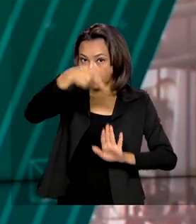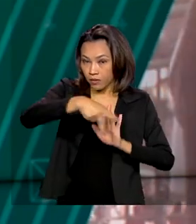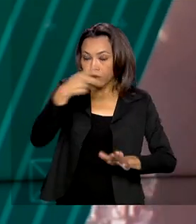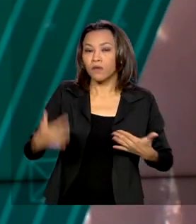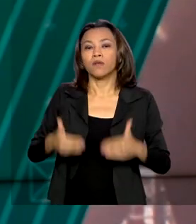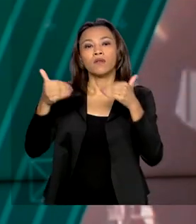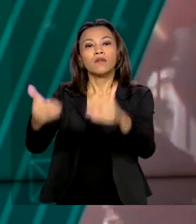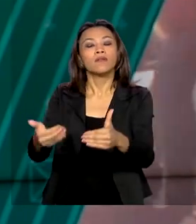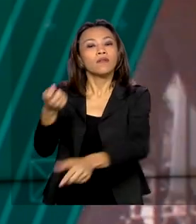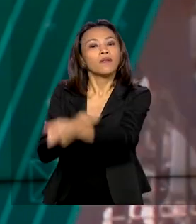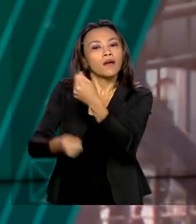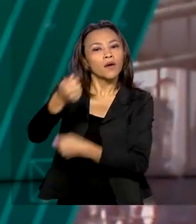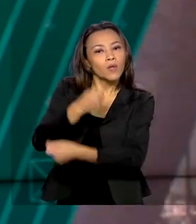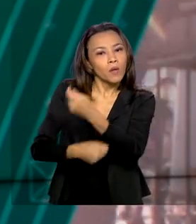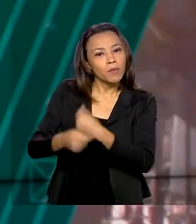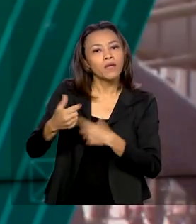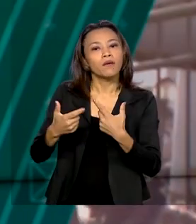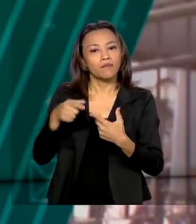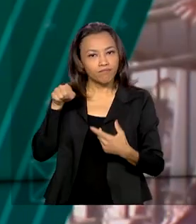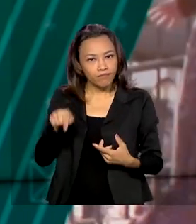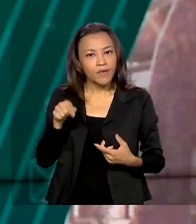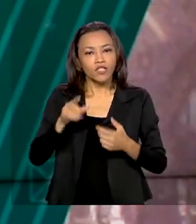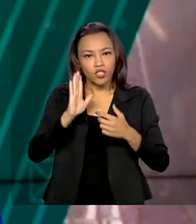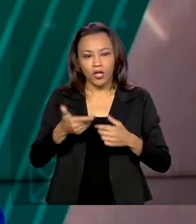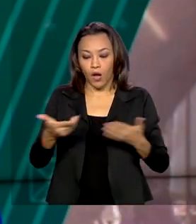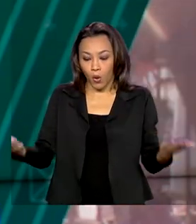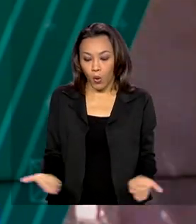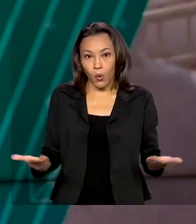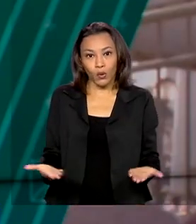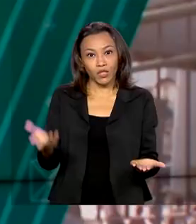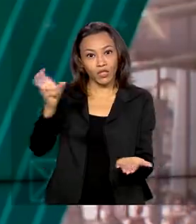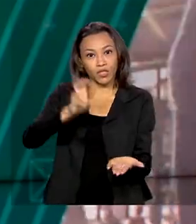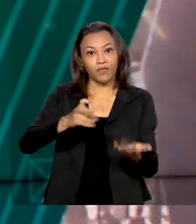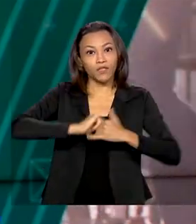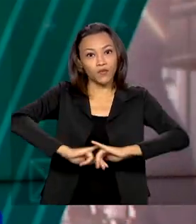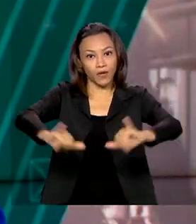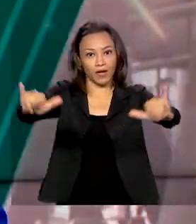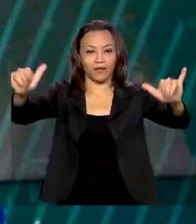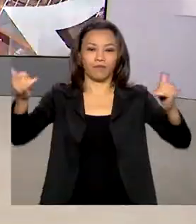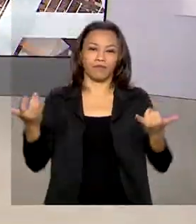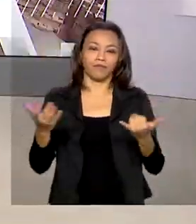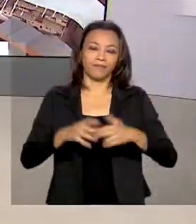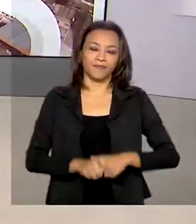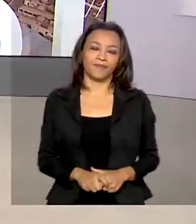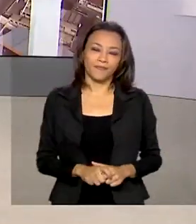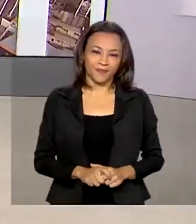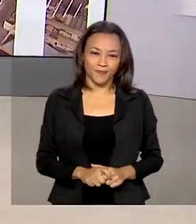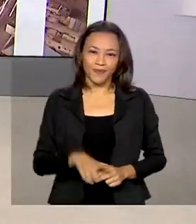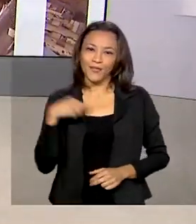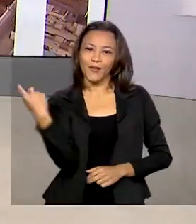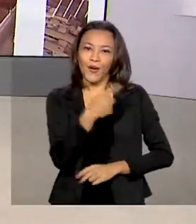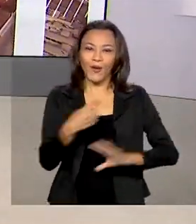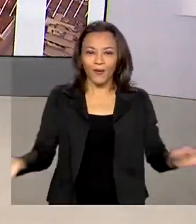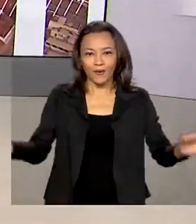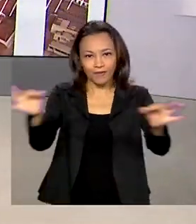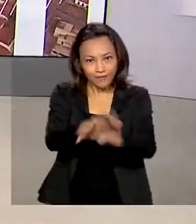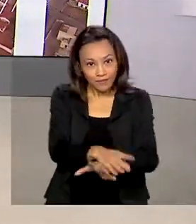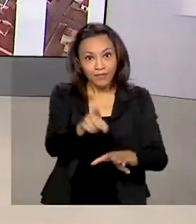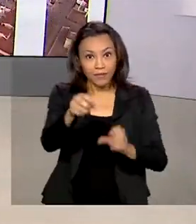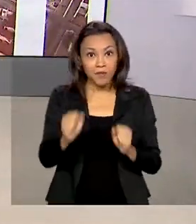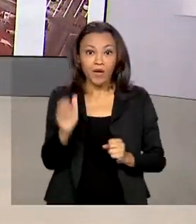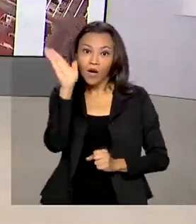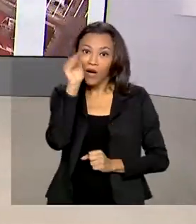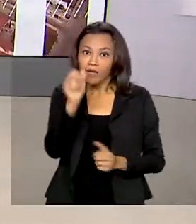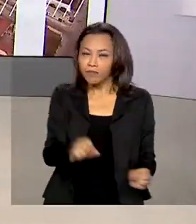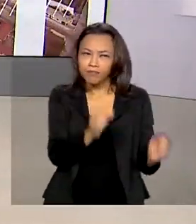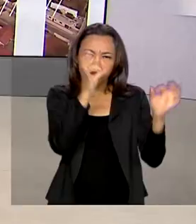Economia oficializando o índice de correção foi publicada hoje no Diário Oficial da União. O Brasil em Dia fica por aqui. Você pode